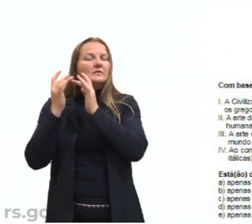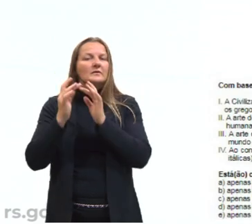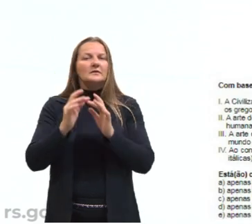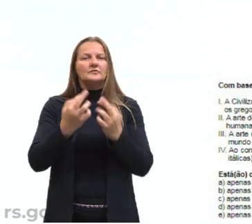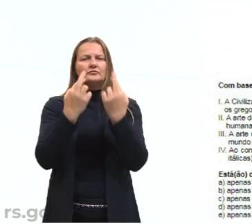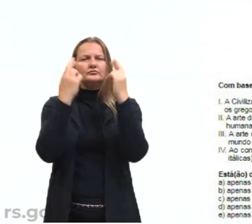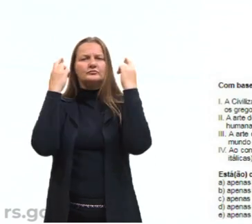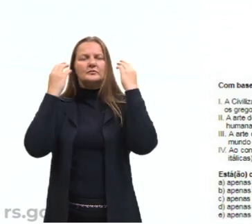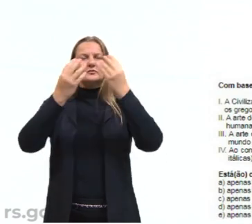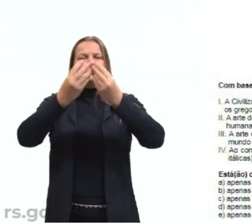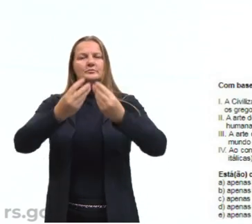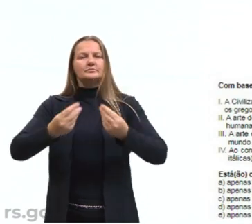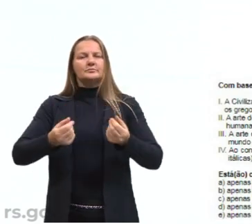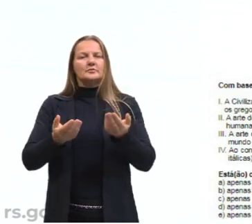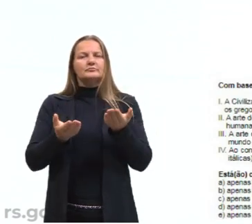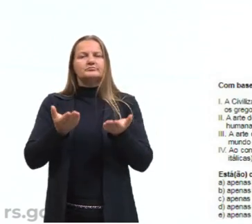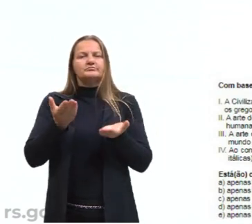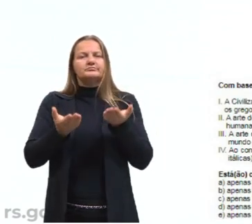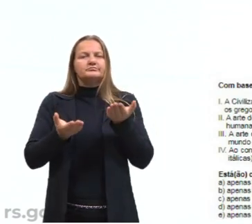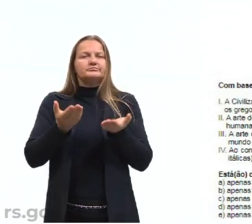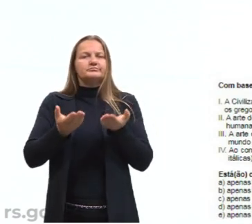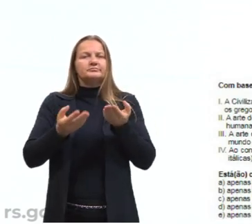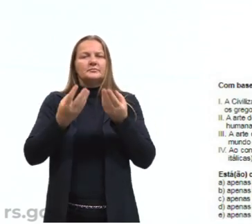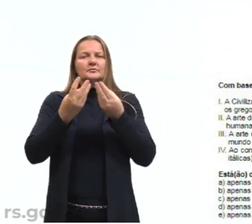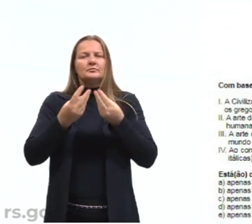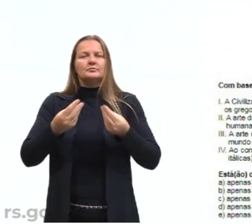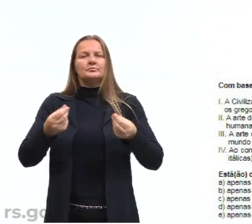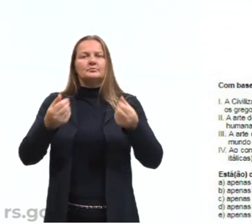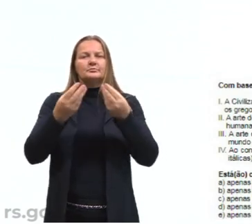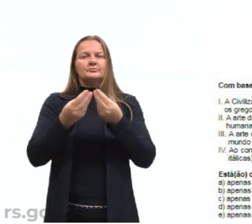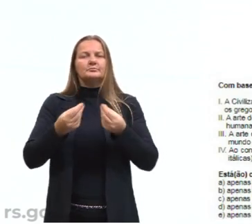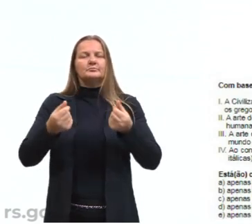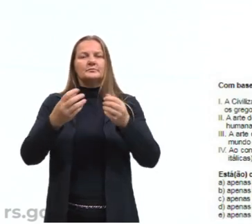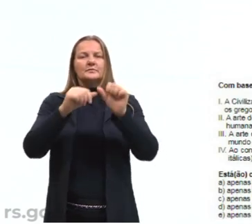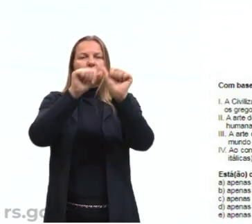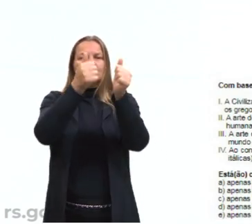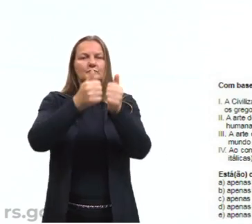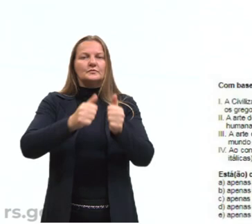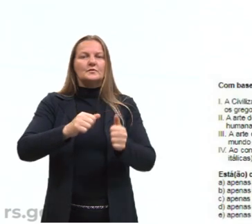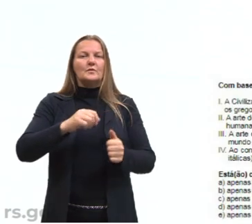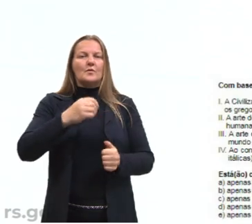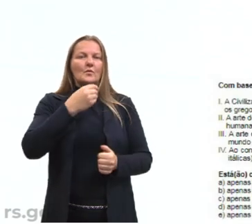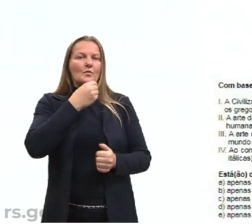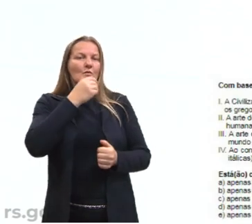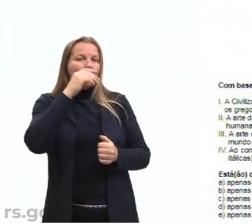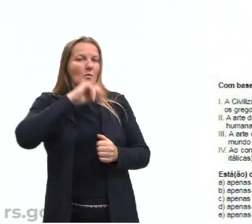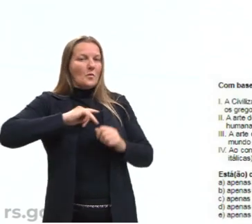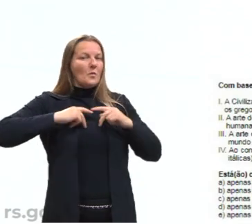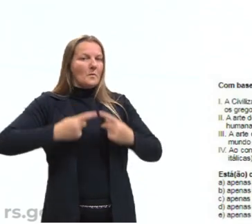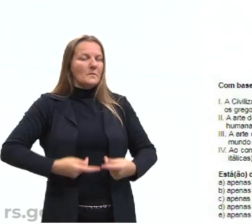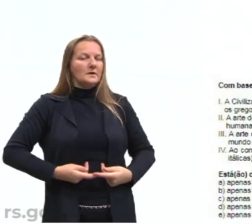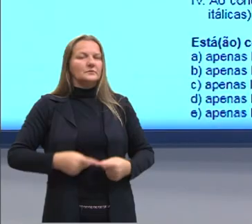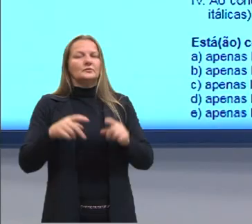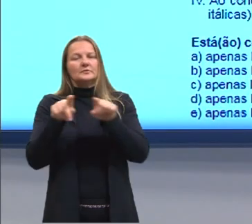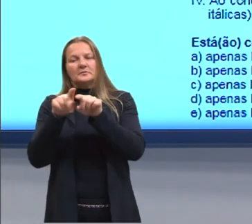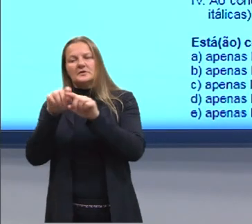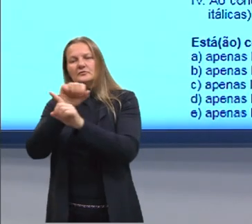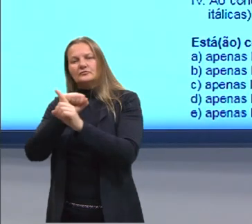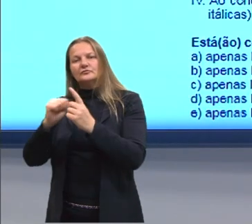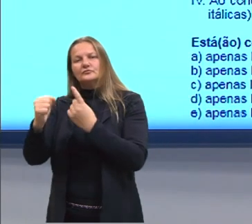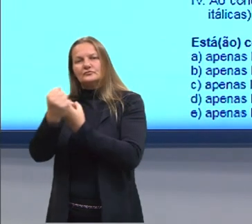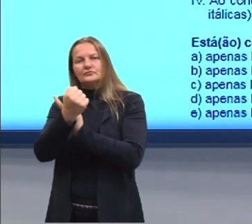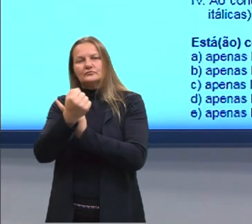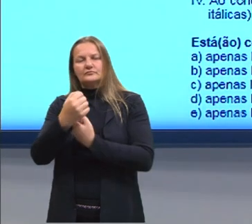harmonia e equilíbrio, percebido tanto na representação da figura humana quanto no projeto de sociedade, a polis.